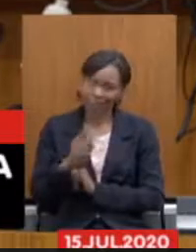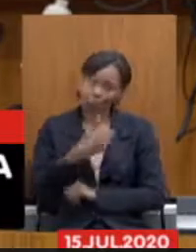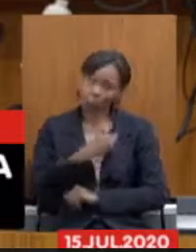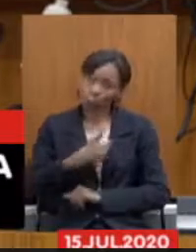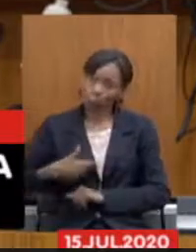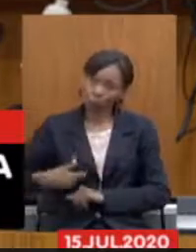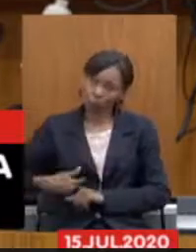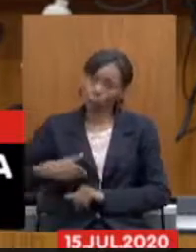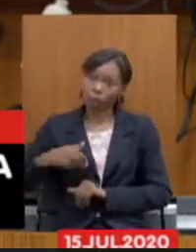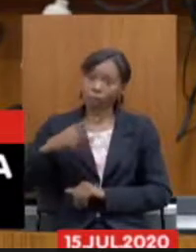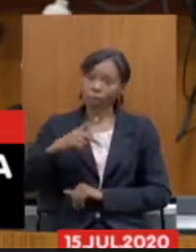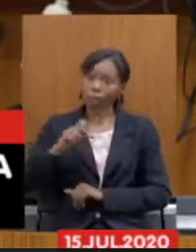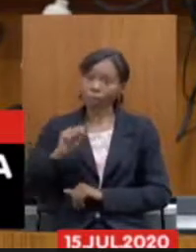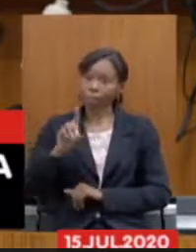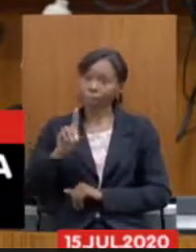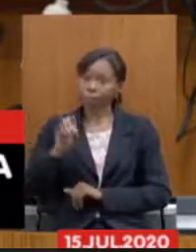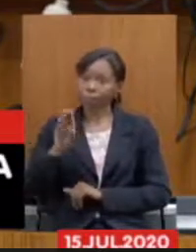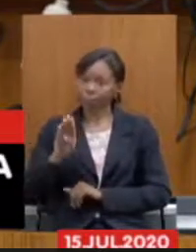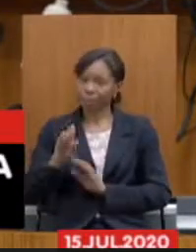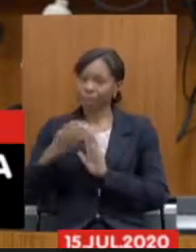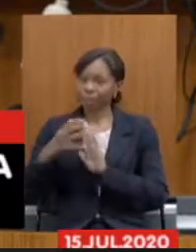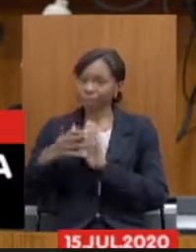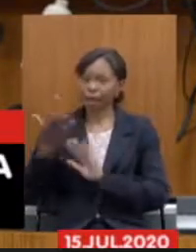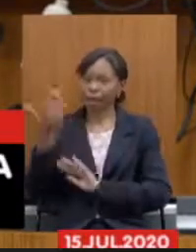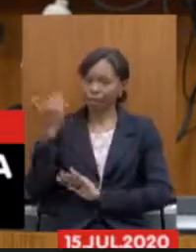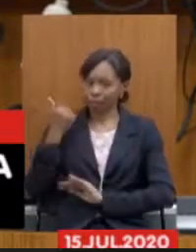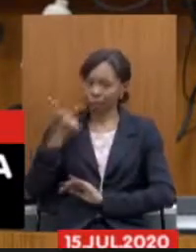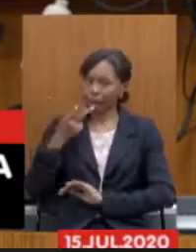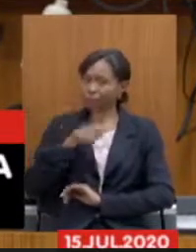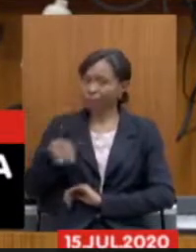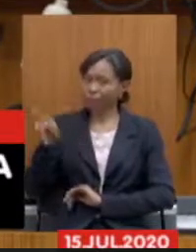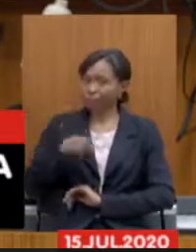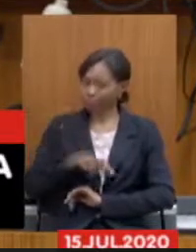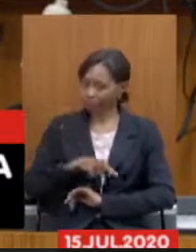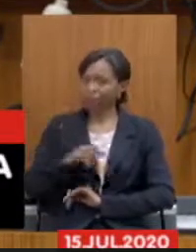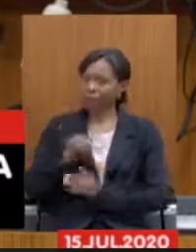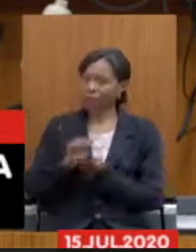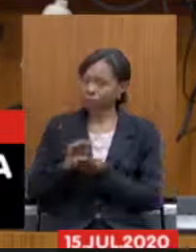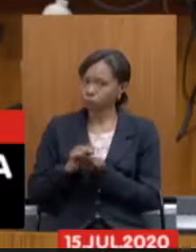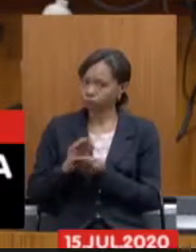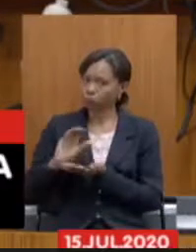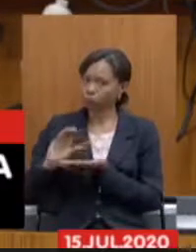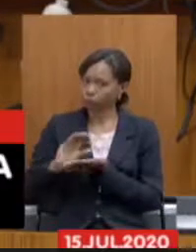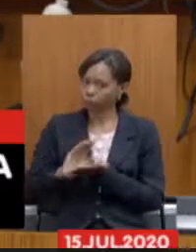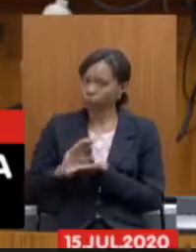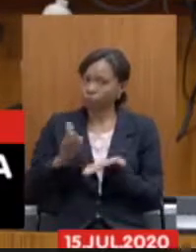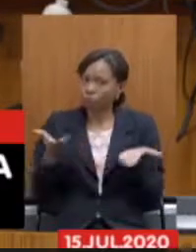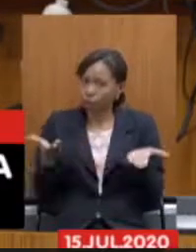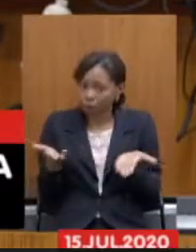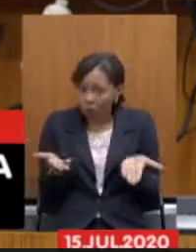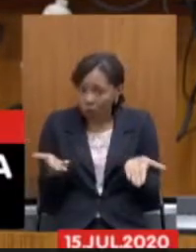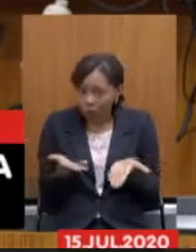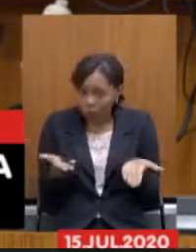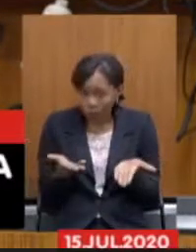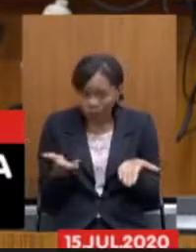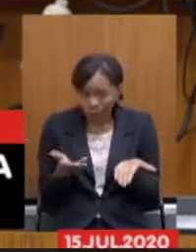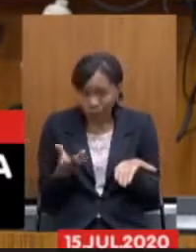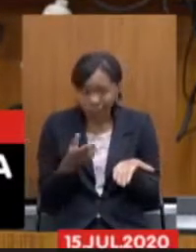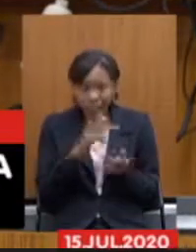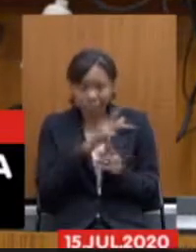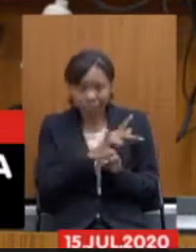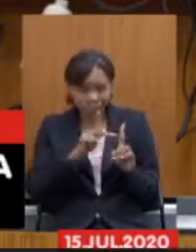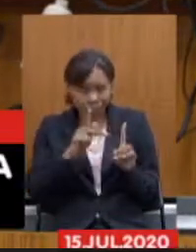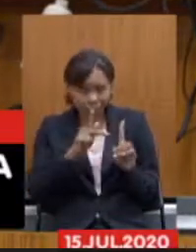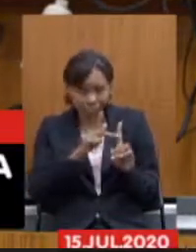governo PSDB à época acabar com o fundo de capitalização se nós não temos hoje a forma como a previdência é tratada é